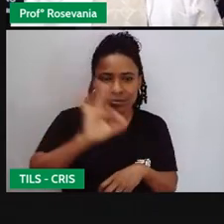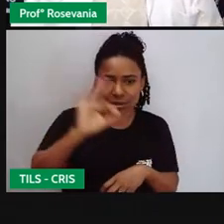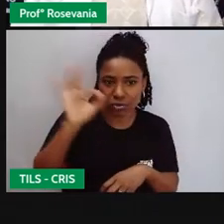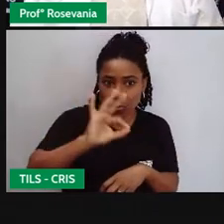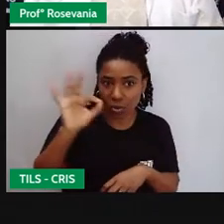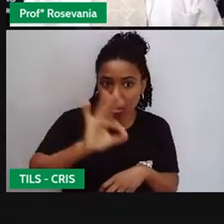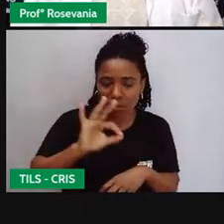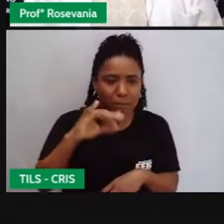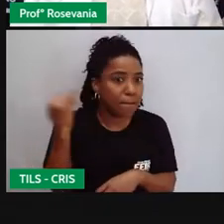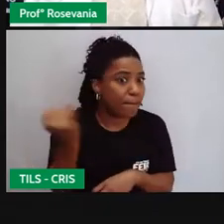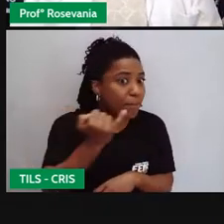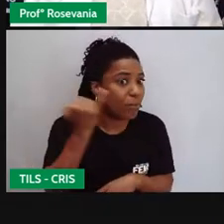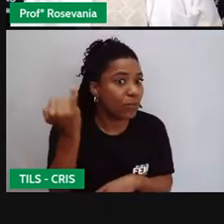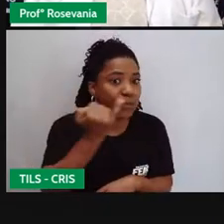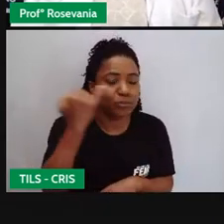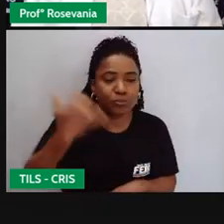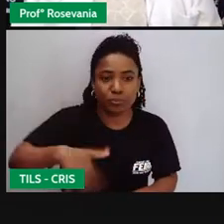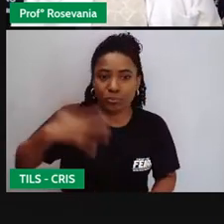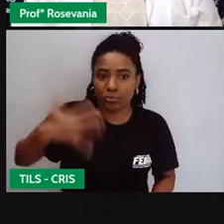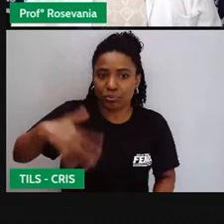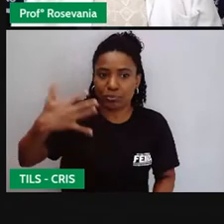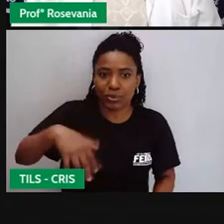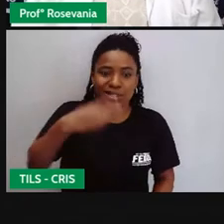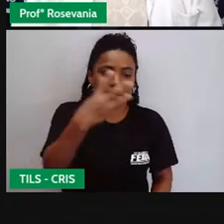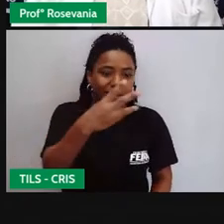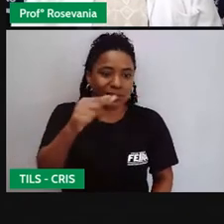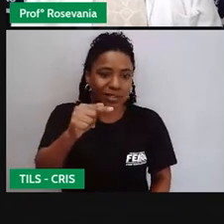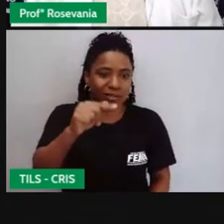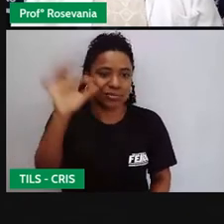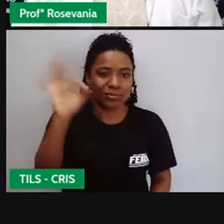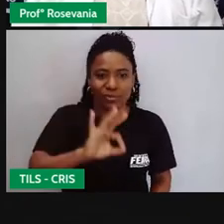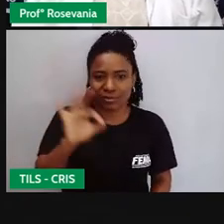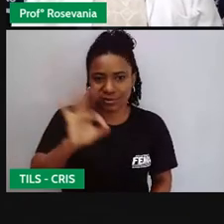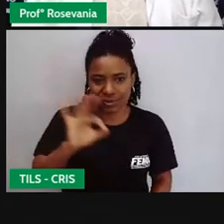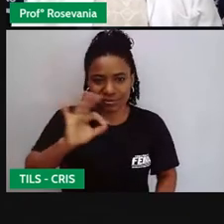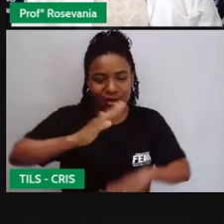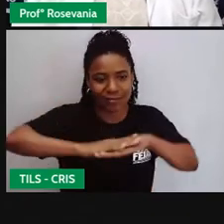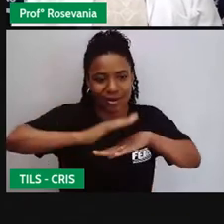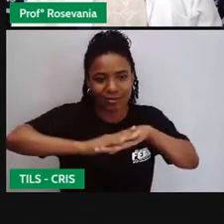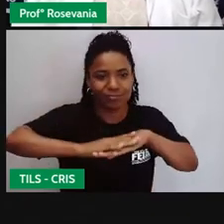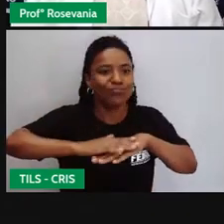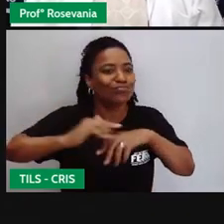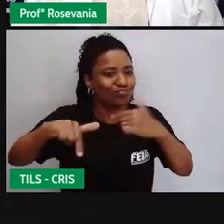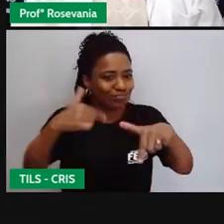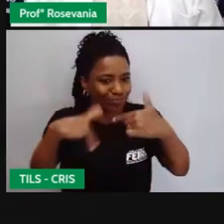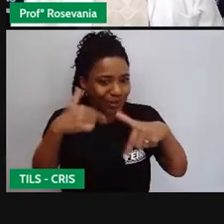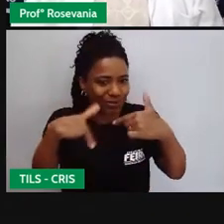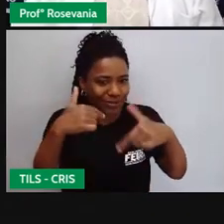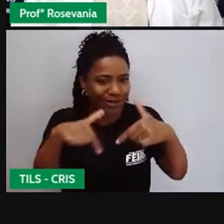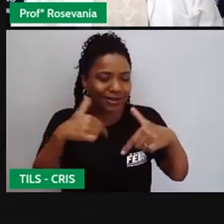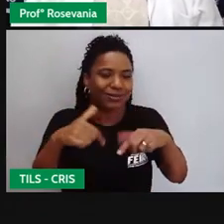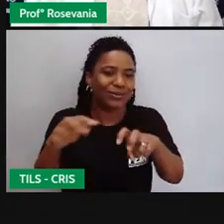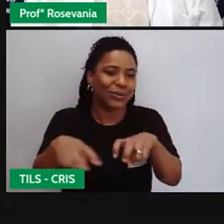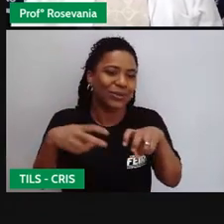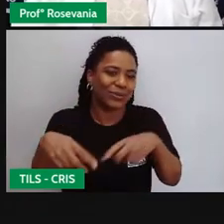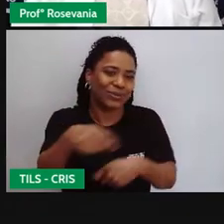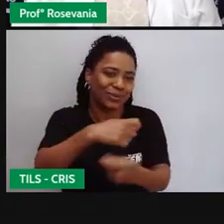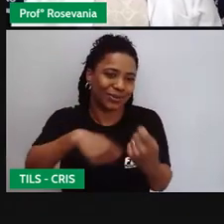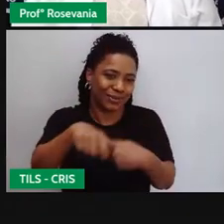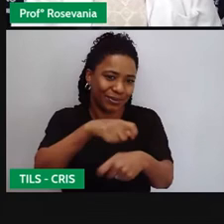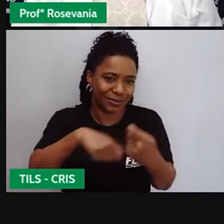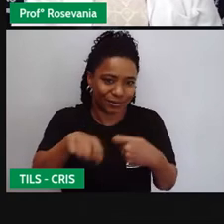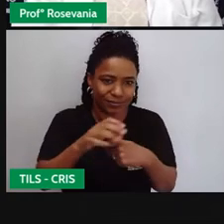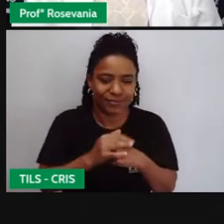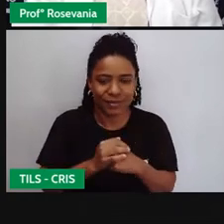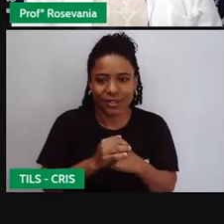brasileira, ele fica com 37% da produção. e olha o que eu vou dizer para vocês, que esses são